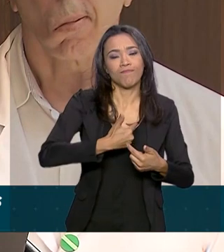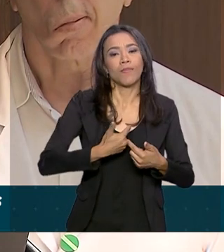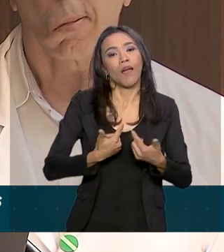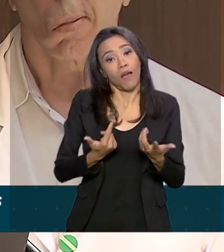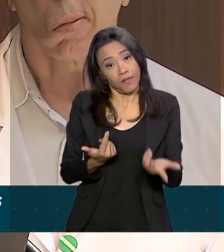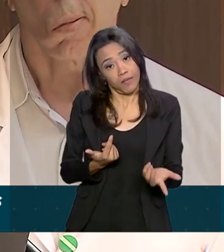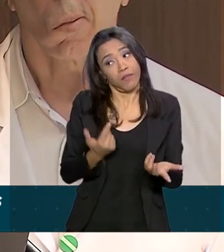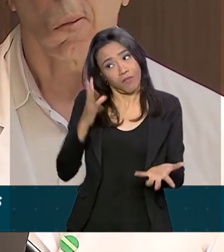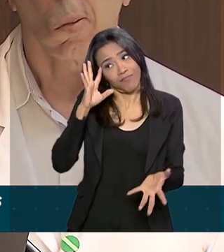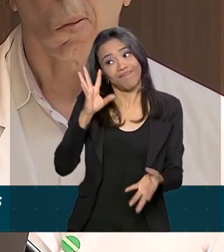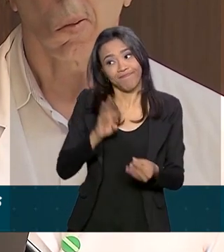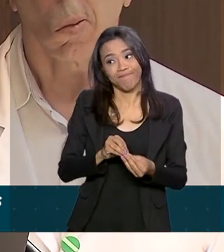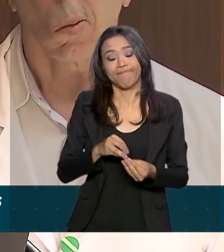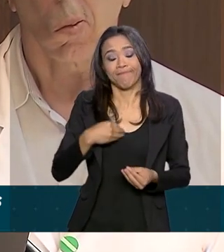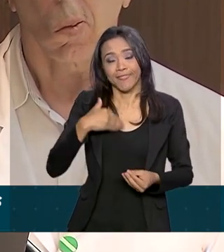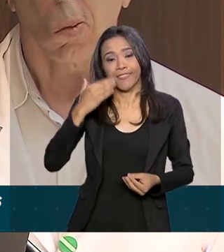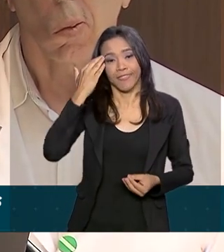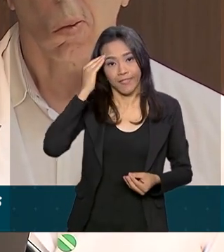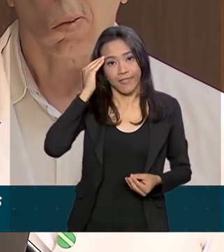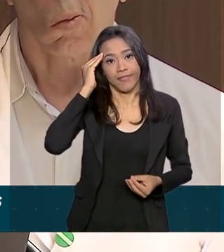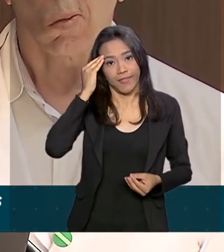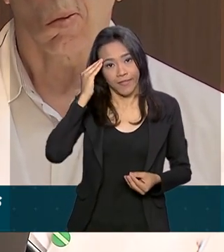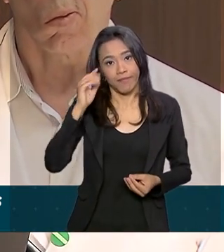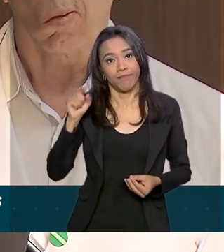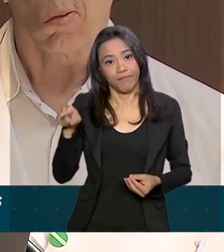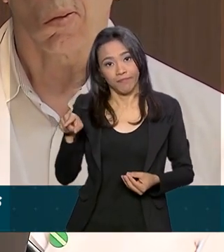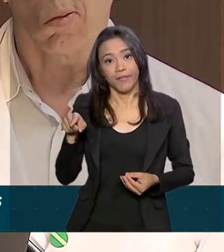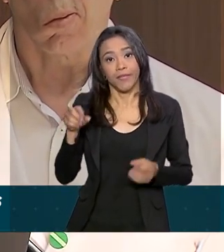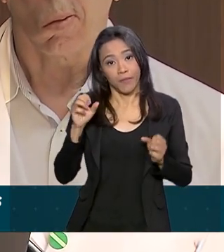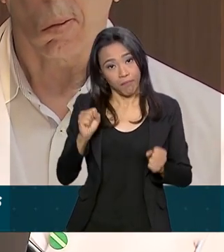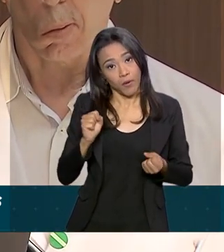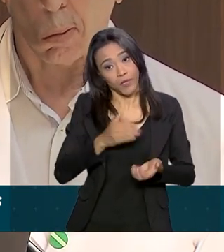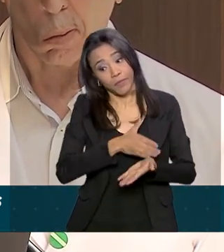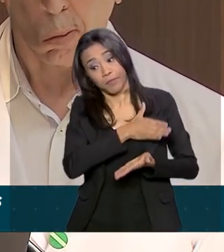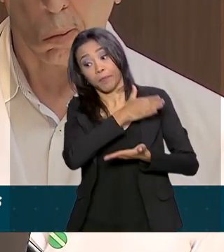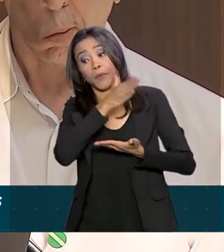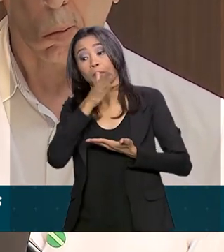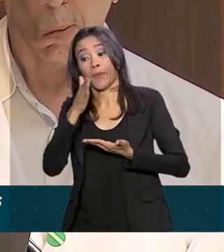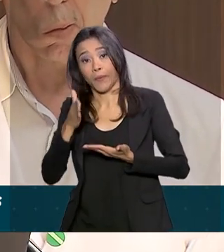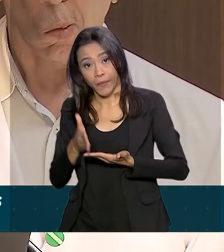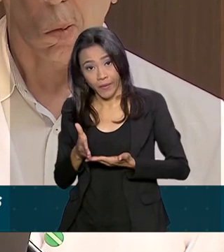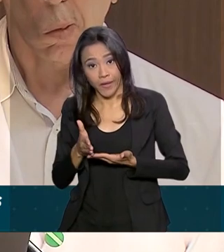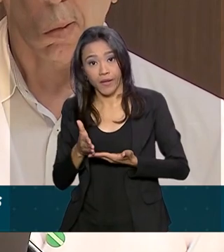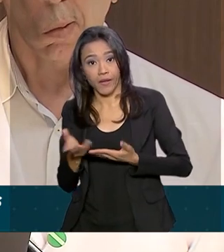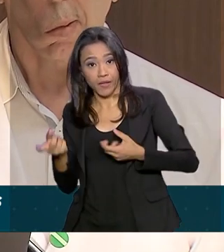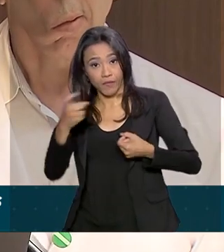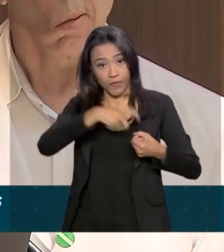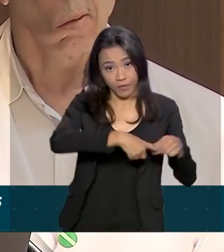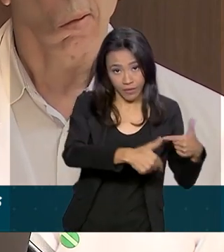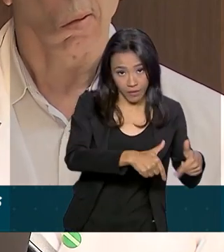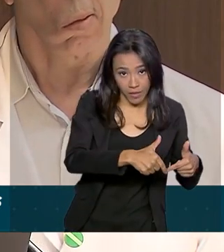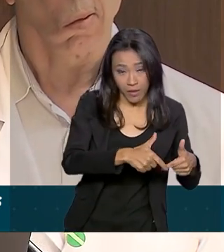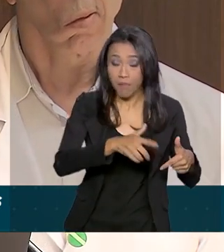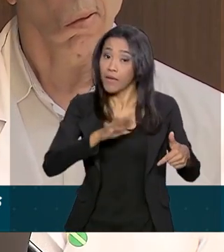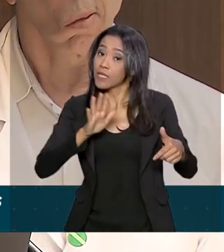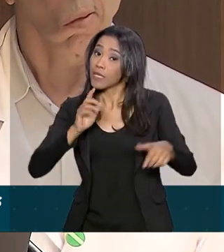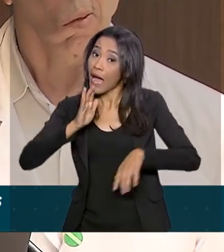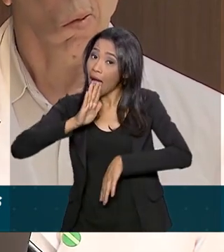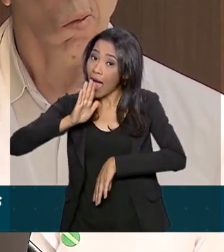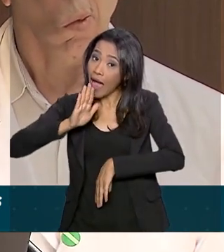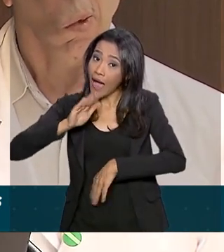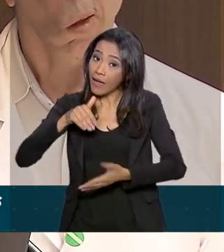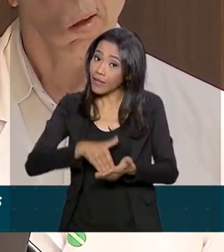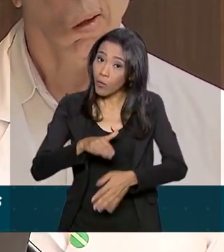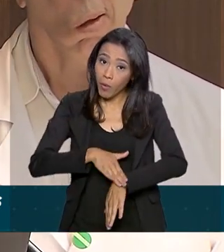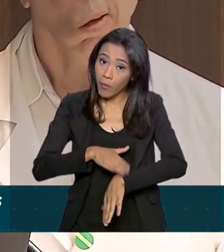vamos entender naturalmente que pode haver uma postergação. Mas, num momento, o planejamento é de que não haja essa postergação, está bem?